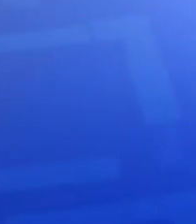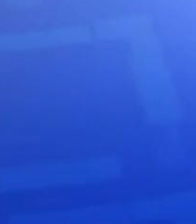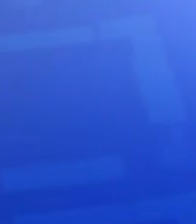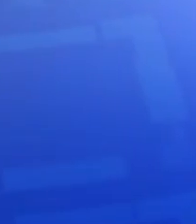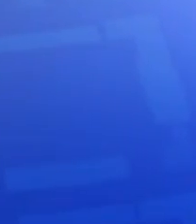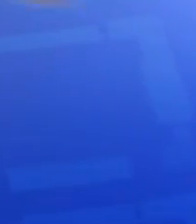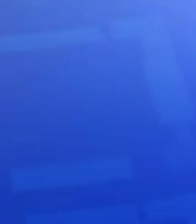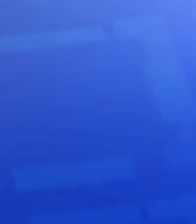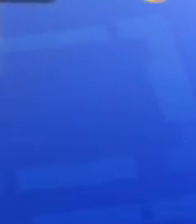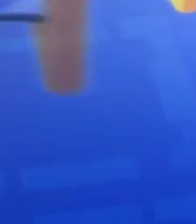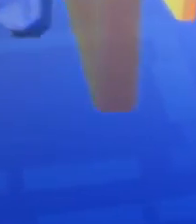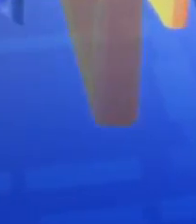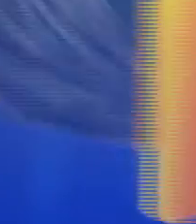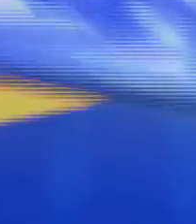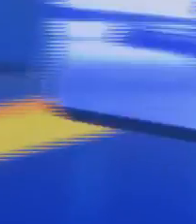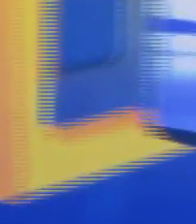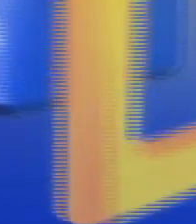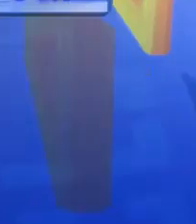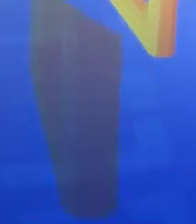próxima.